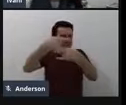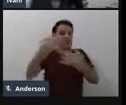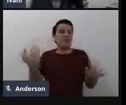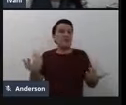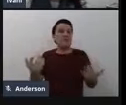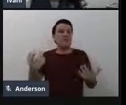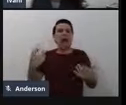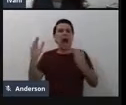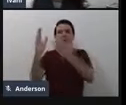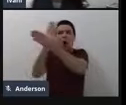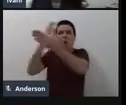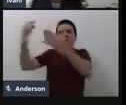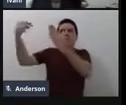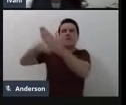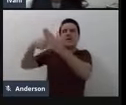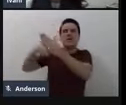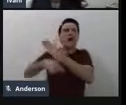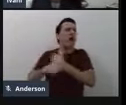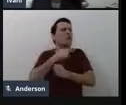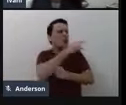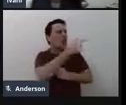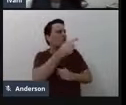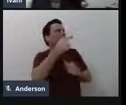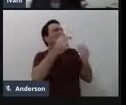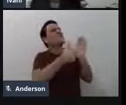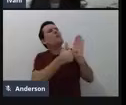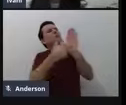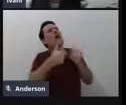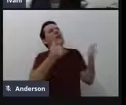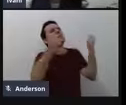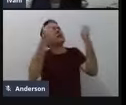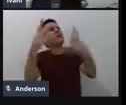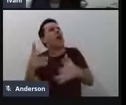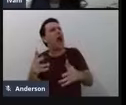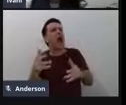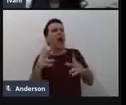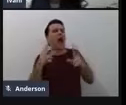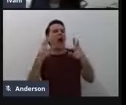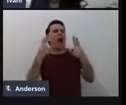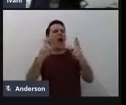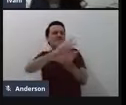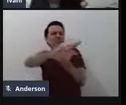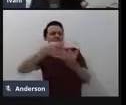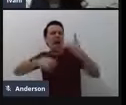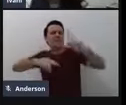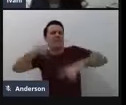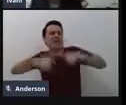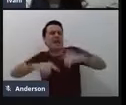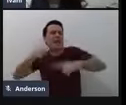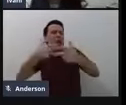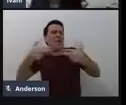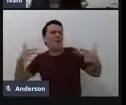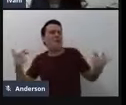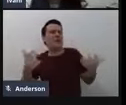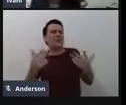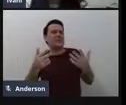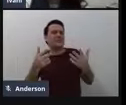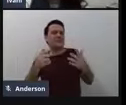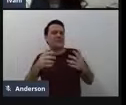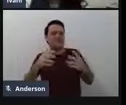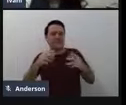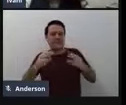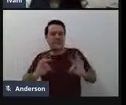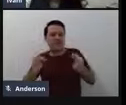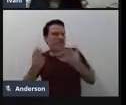me perguntaram, ah, você vai apresentar um monte de recurso e vai falar como usa? Sim, seria bem legal que a gente fizesse